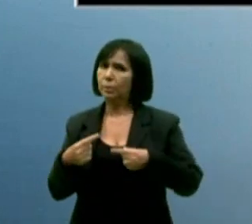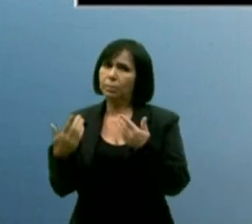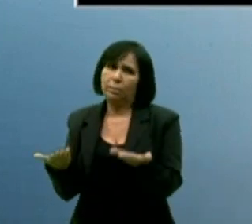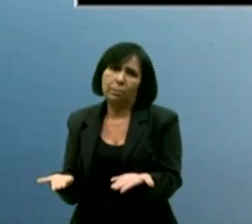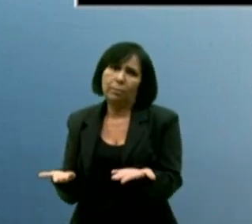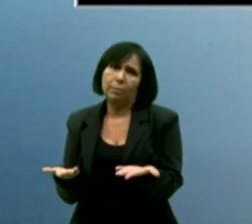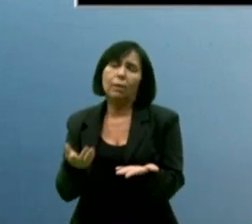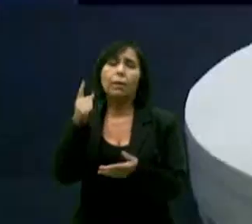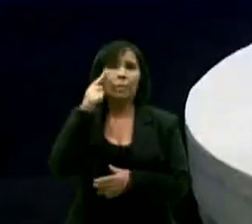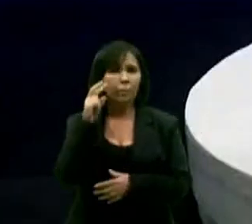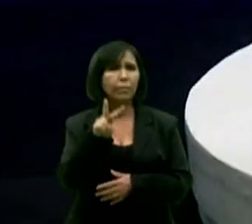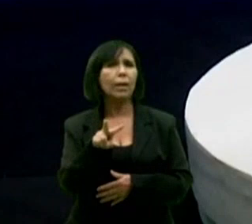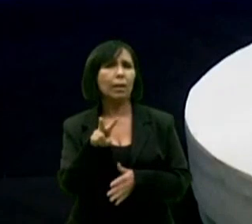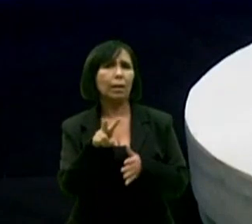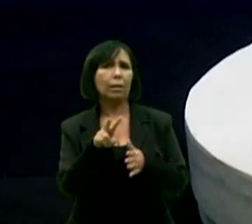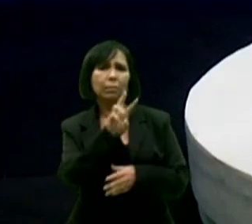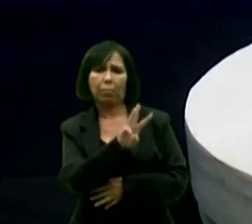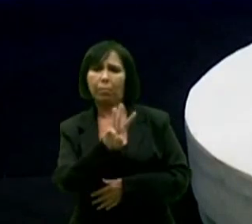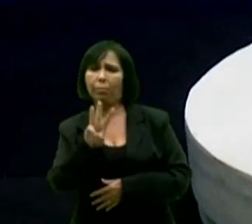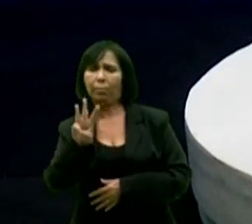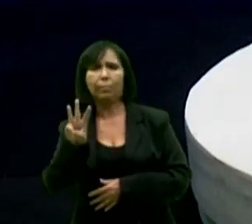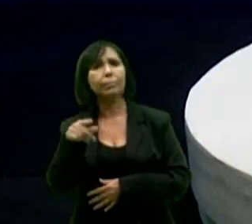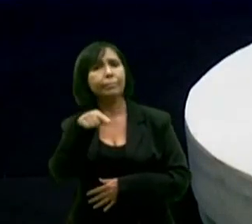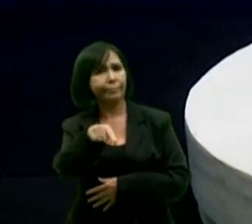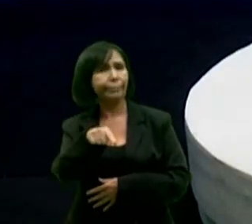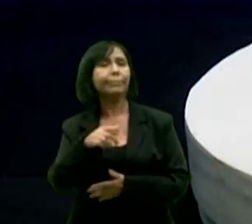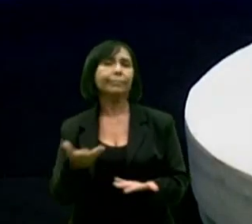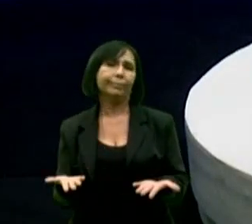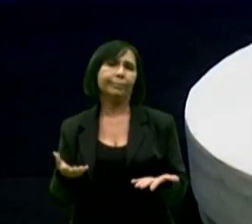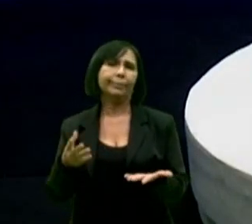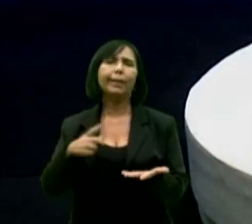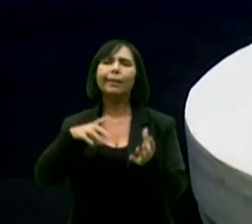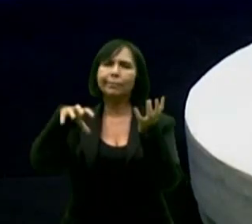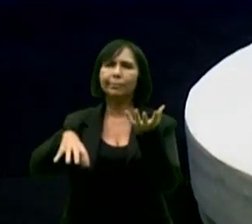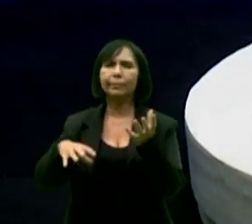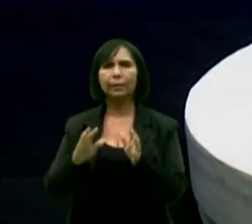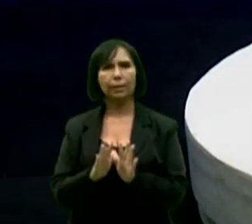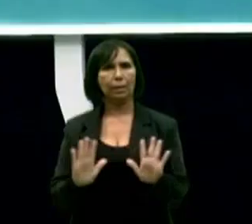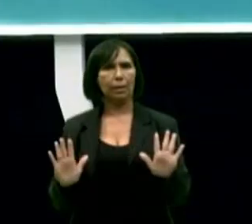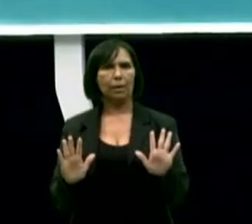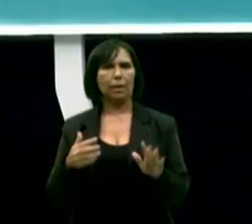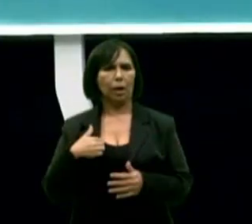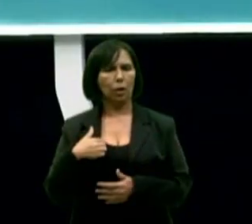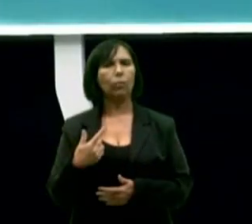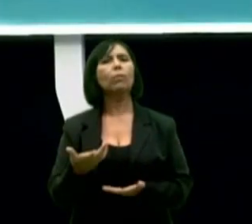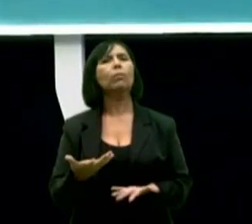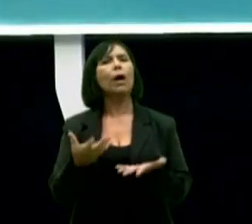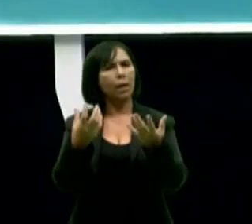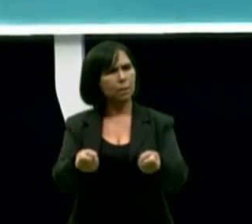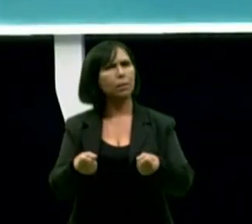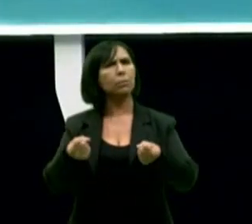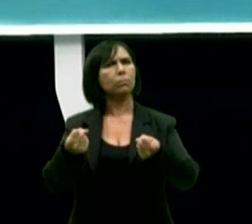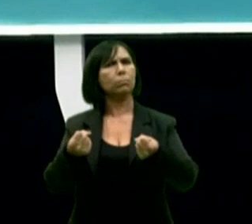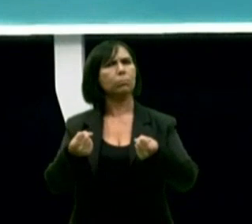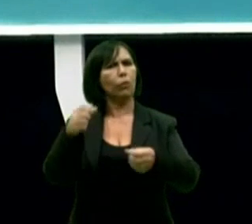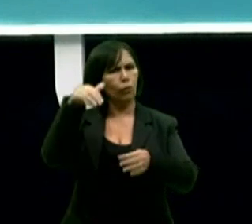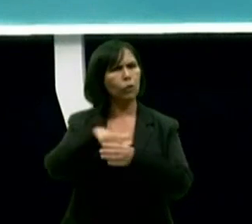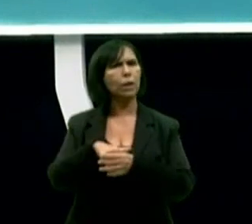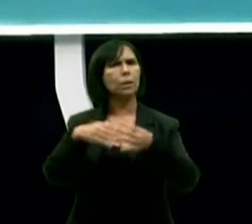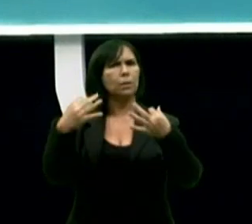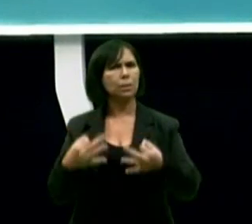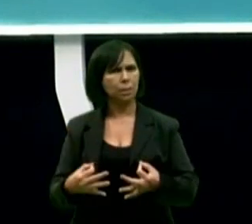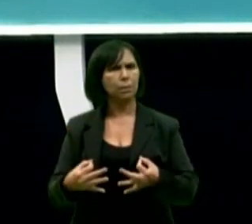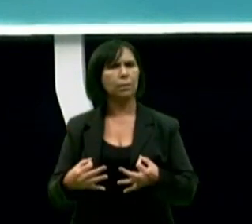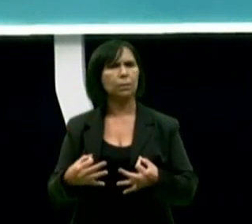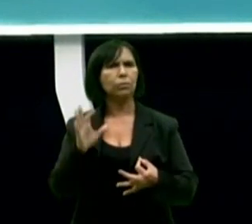analisar e olhar os dados lá da Câmara Federal. Eu votei a favor da criação do auxílio no início da pandemia. Inclusive, eu